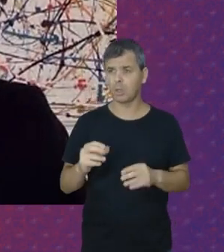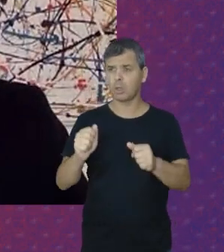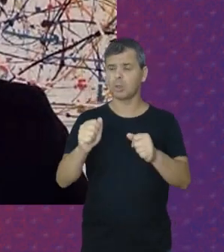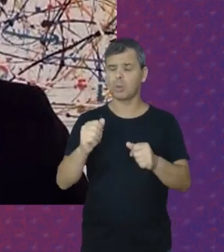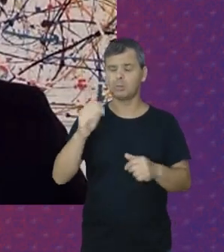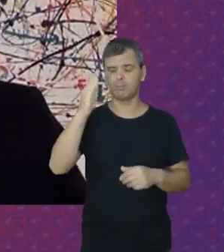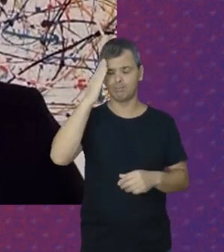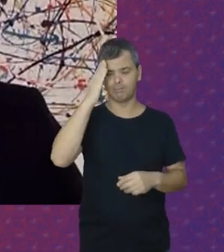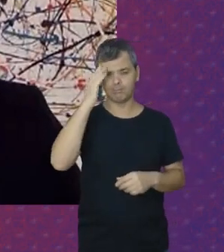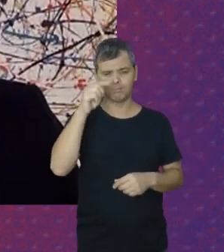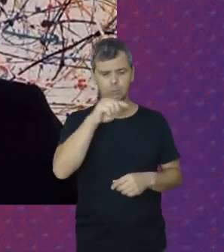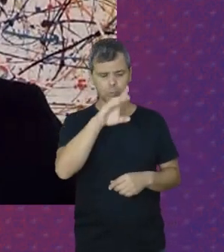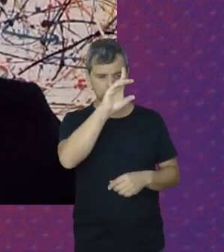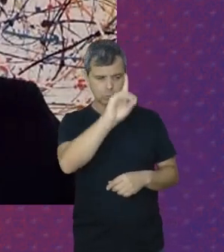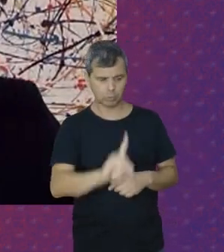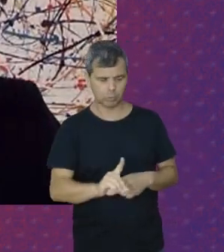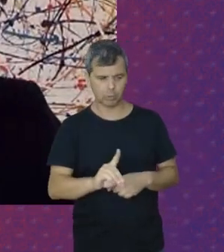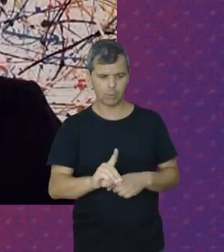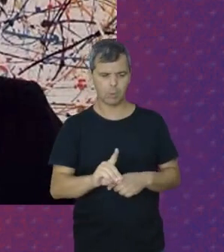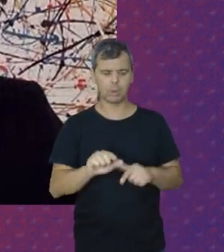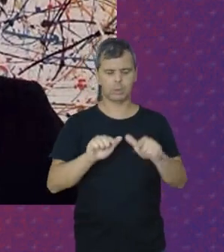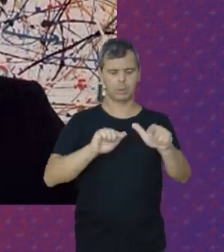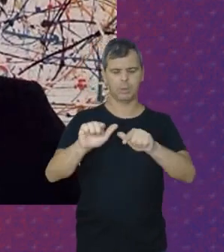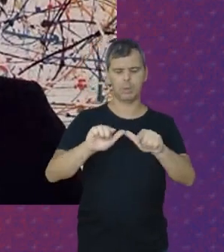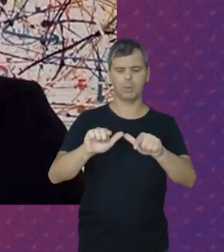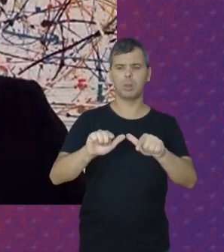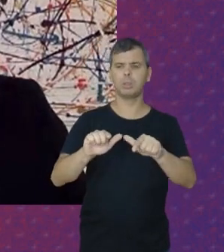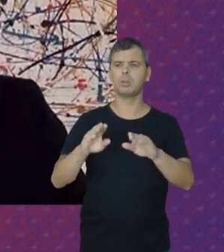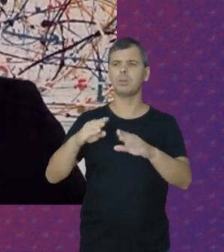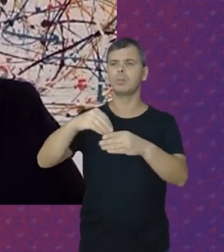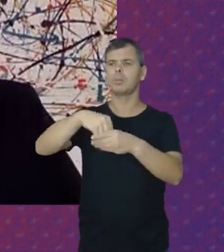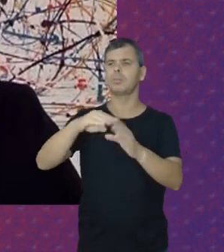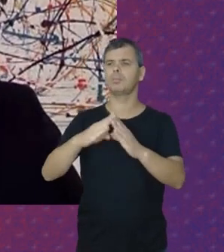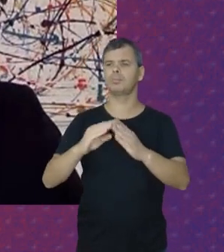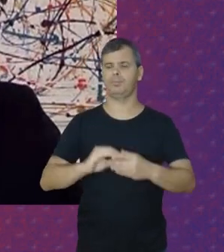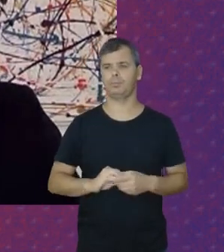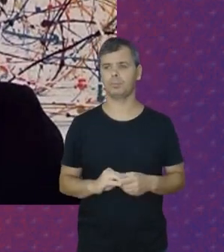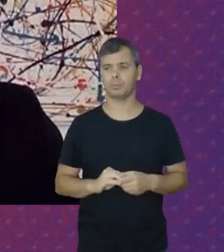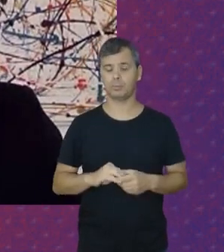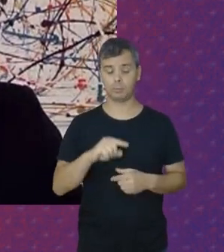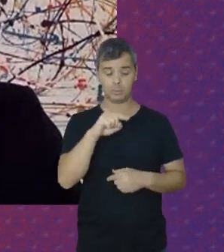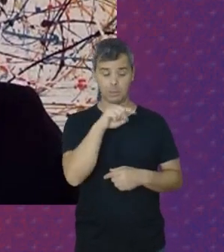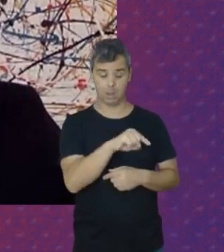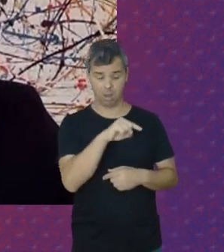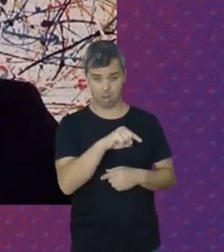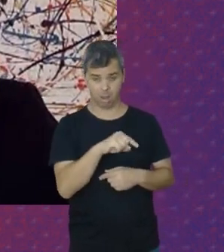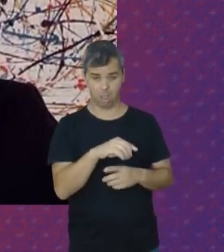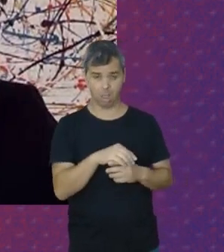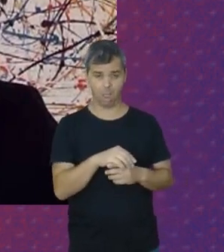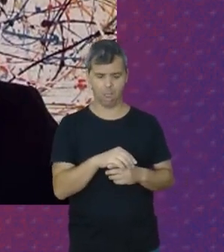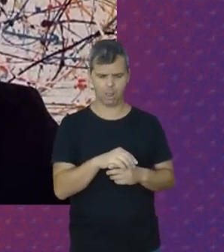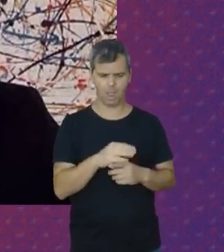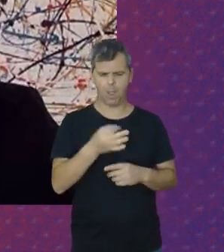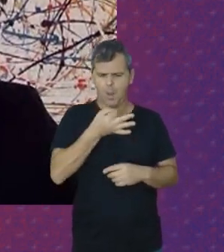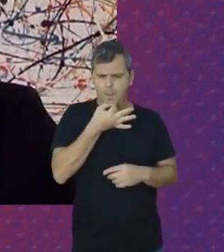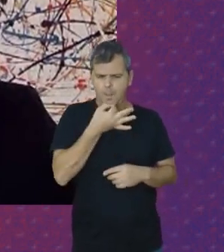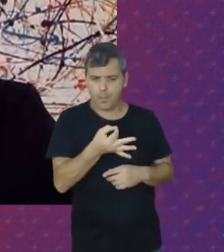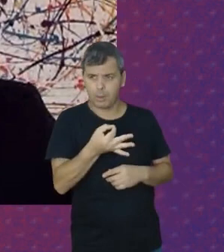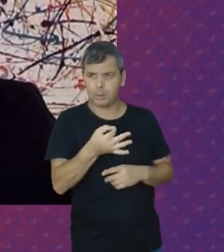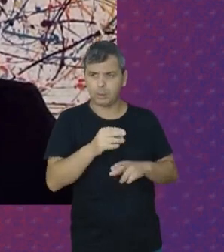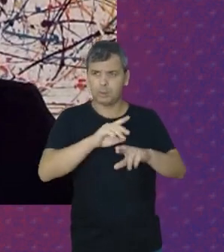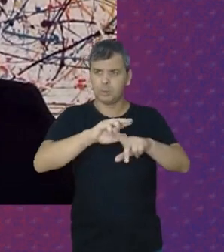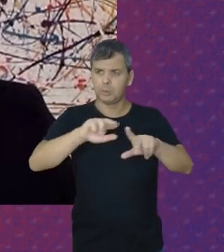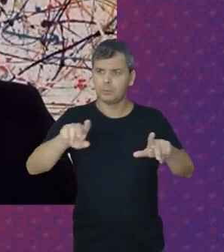reconhecimento De direitos Às trabalhadoras domésticas Ela Se manifesta Em